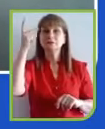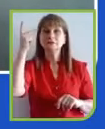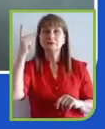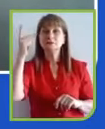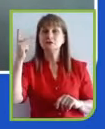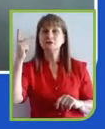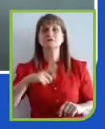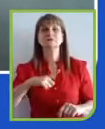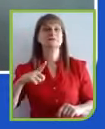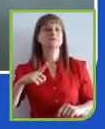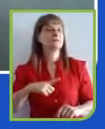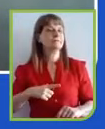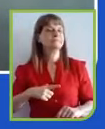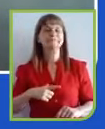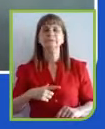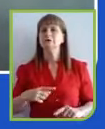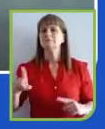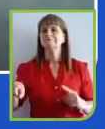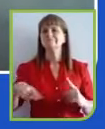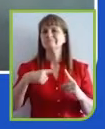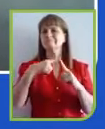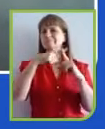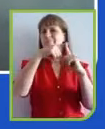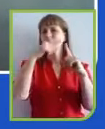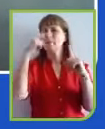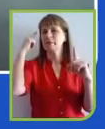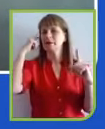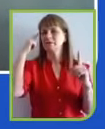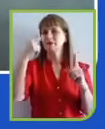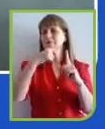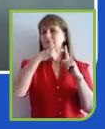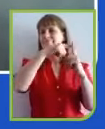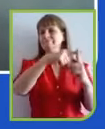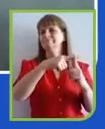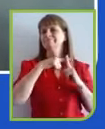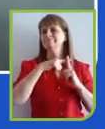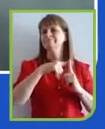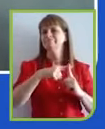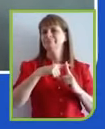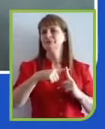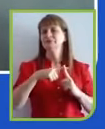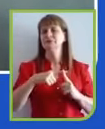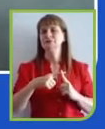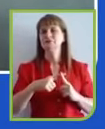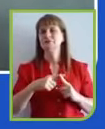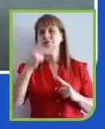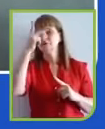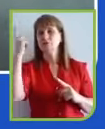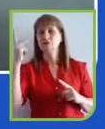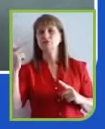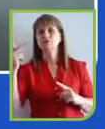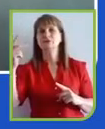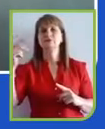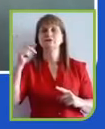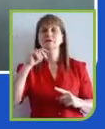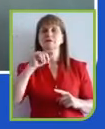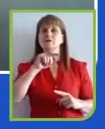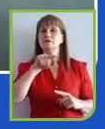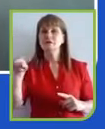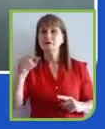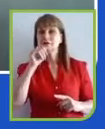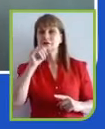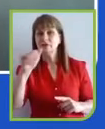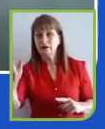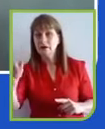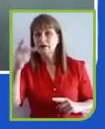Então, assim, tem uma sintonia entre o que vocês falaram e o que as pessoas estão imaginando para daqui por diante ou nesse